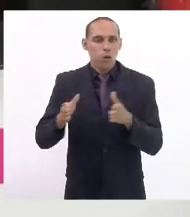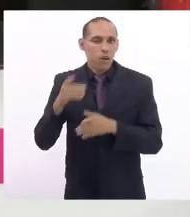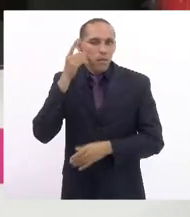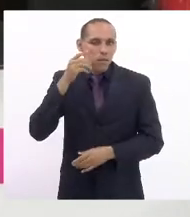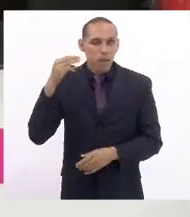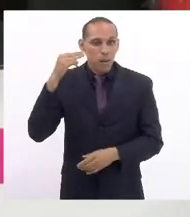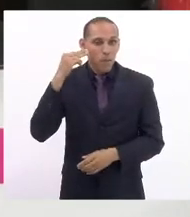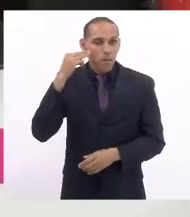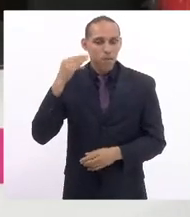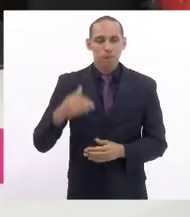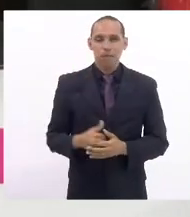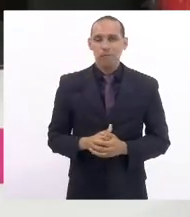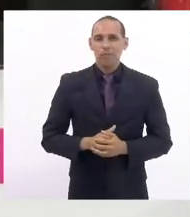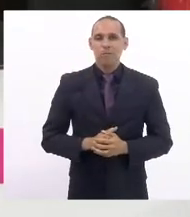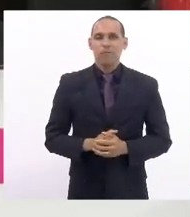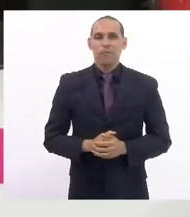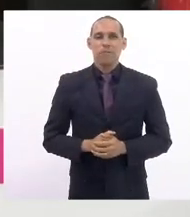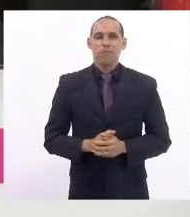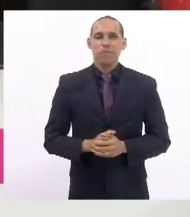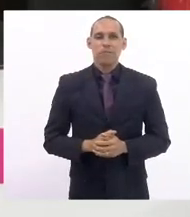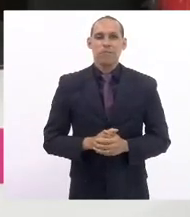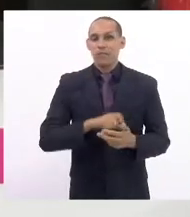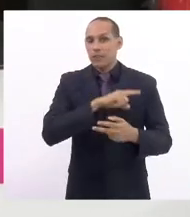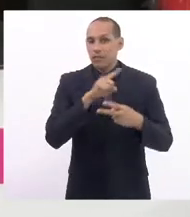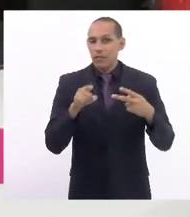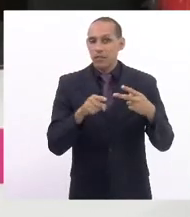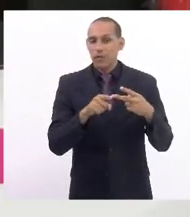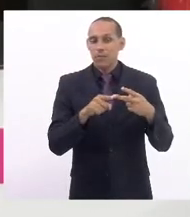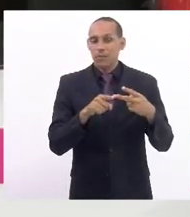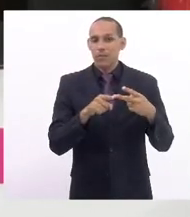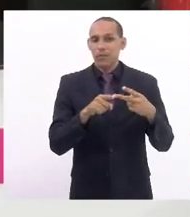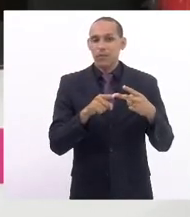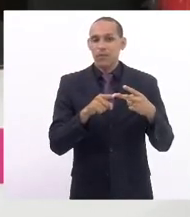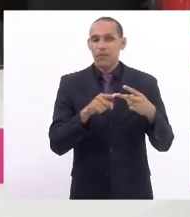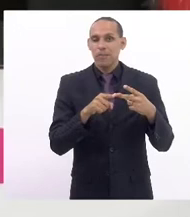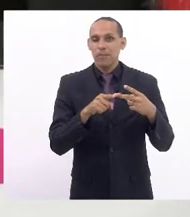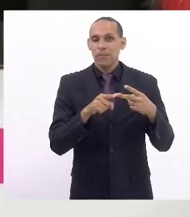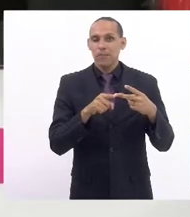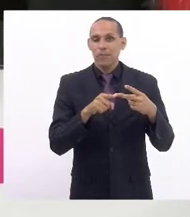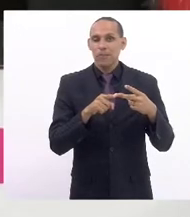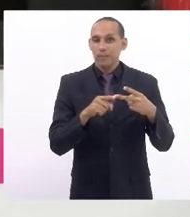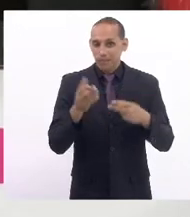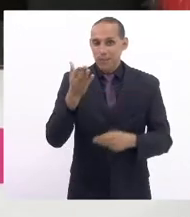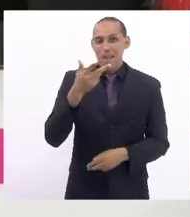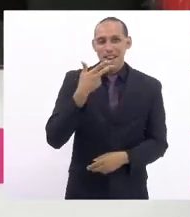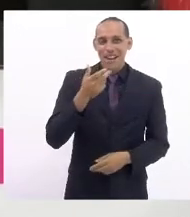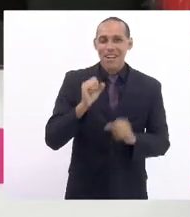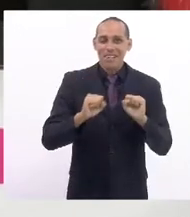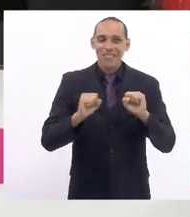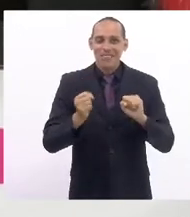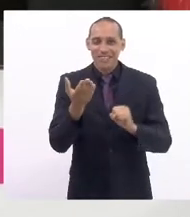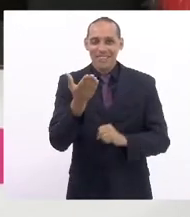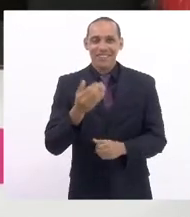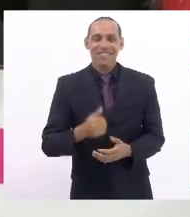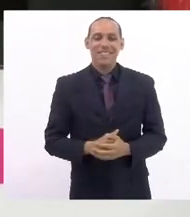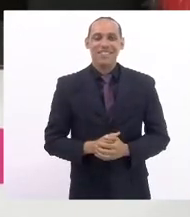Mônica Francisco logo em seguida a gente pode falar daí mesmo da mesa